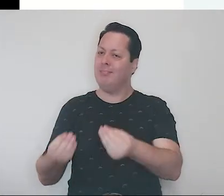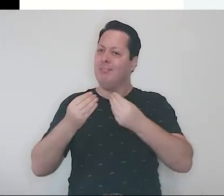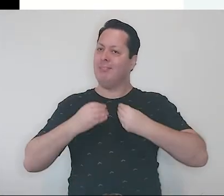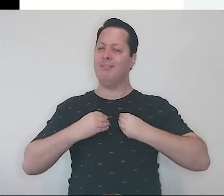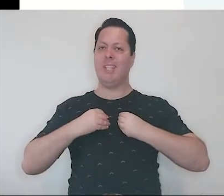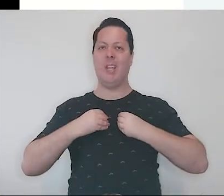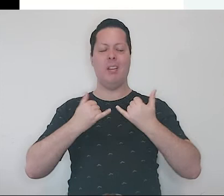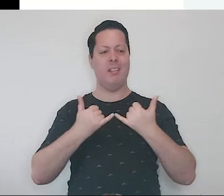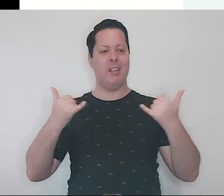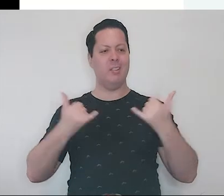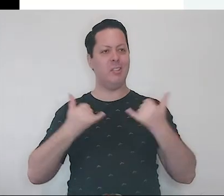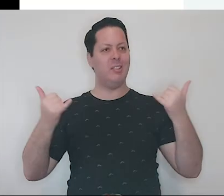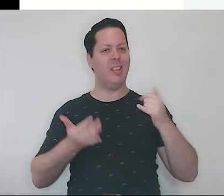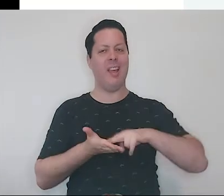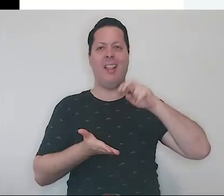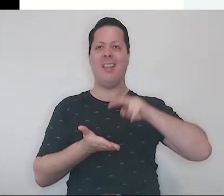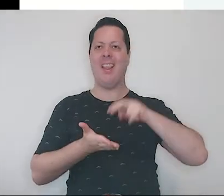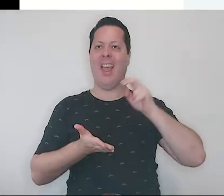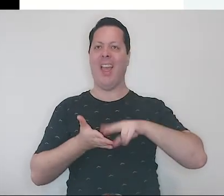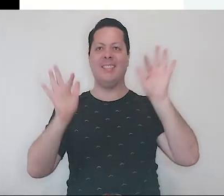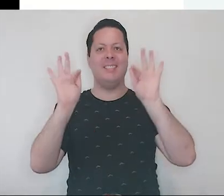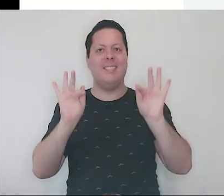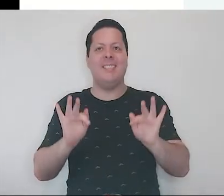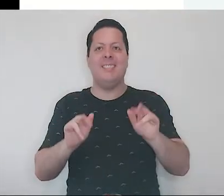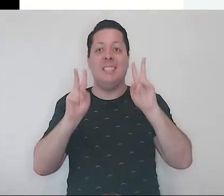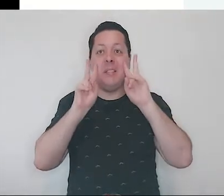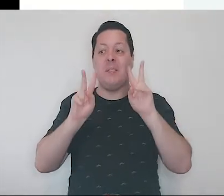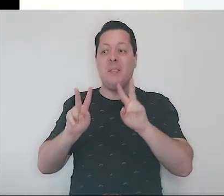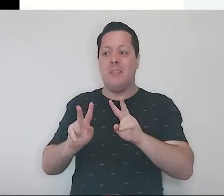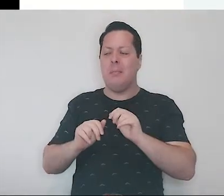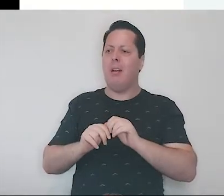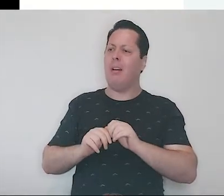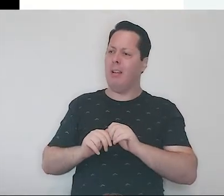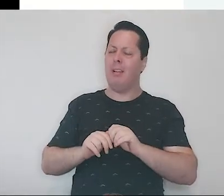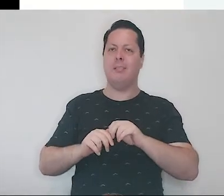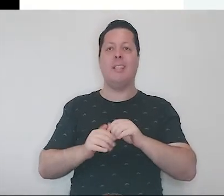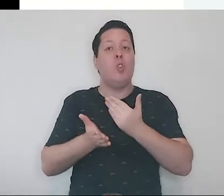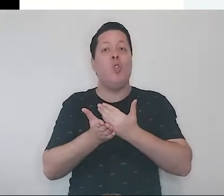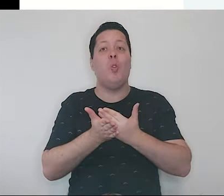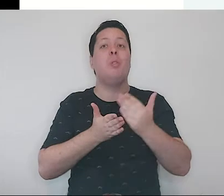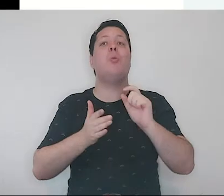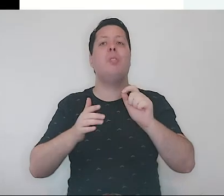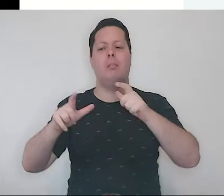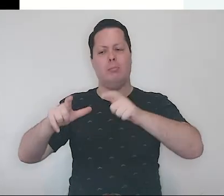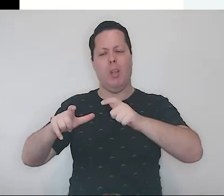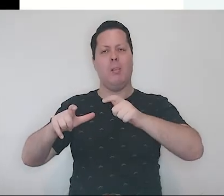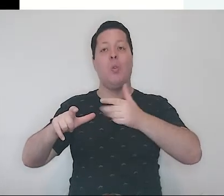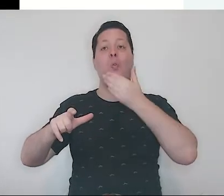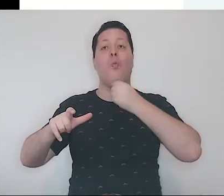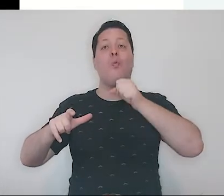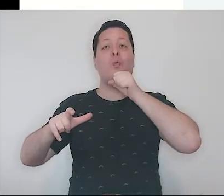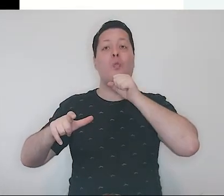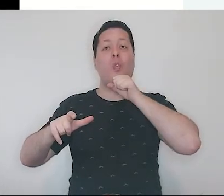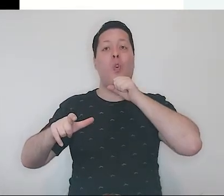alegre em ouvir essa música e esse canto. E ele foi dançando em volta do buraco,